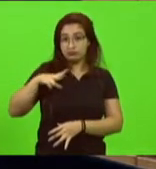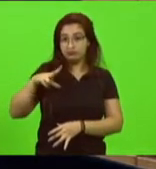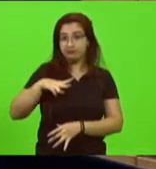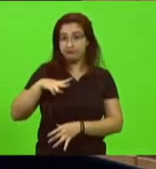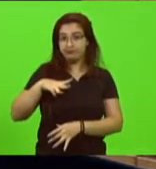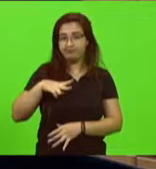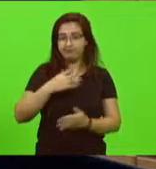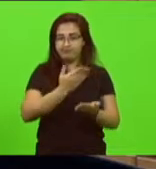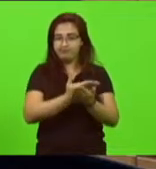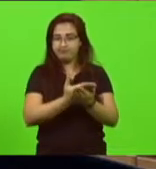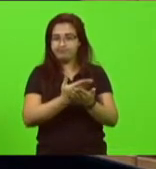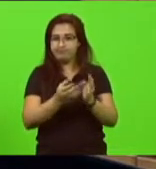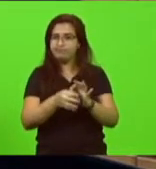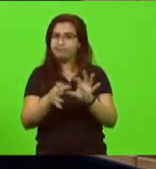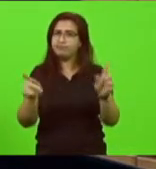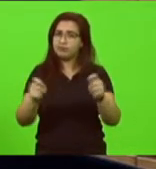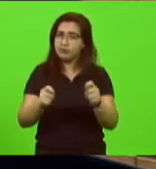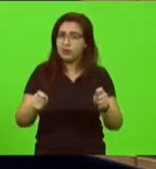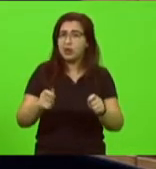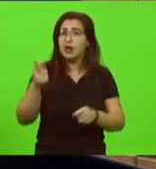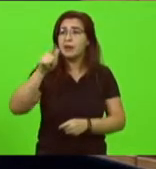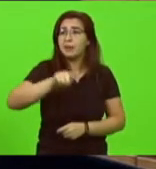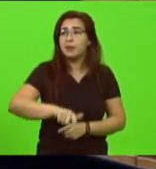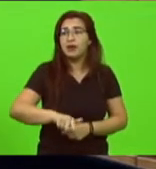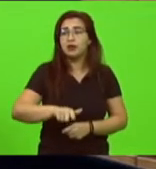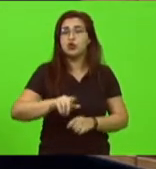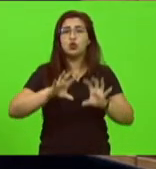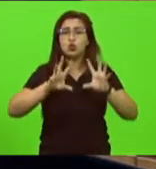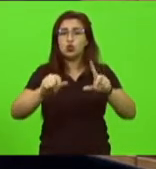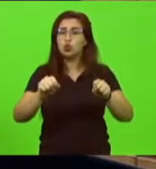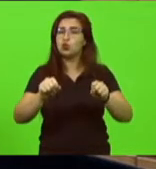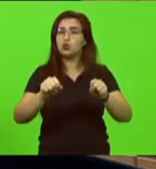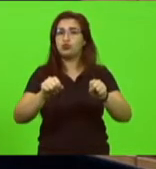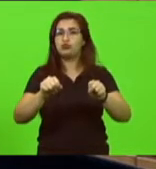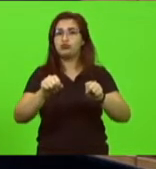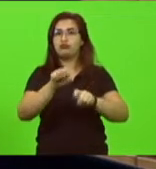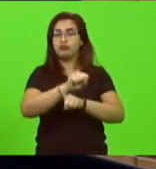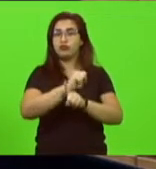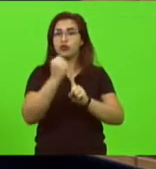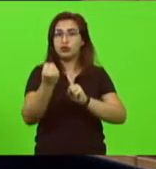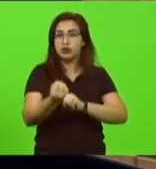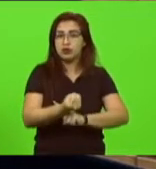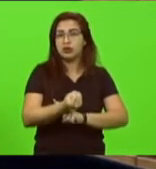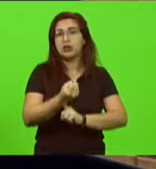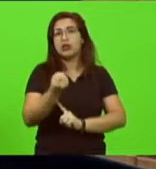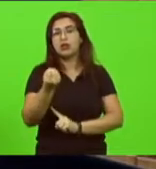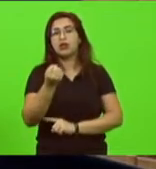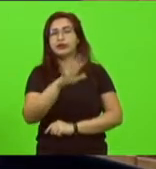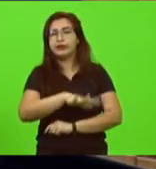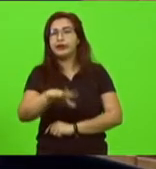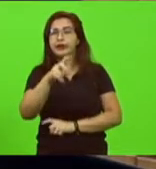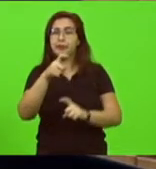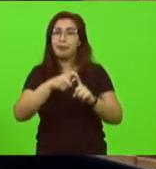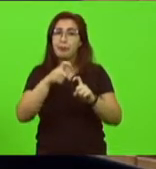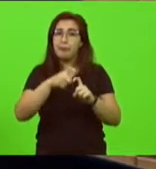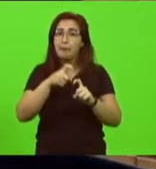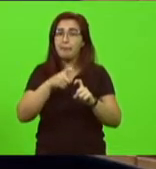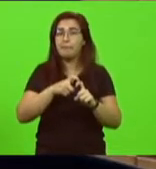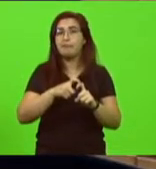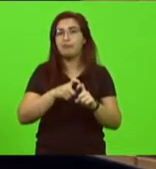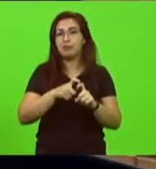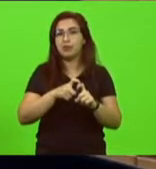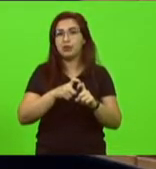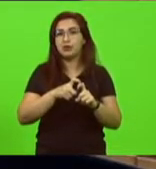brasileiras além de todas as sociedades médicas especializadas envolvidas em outros países